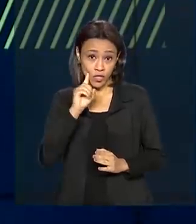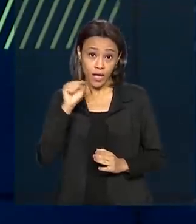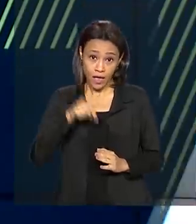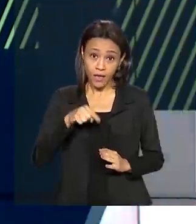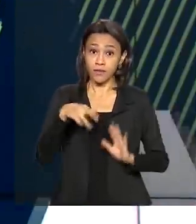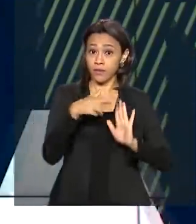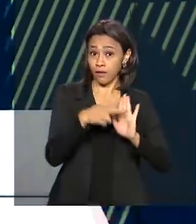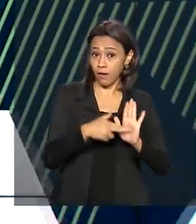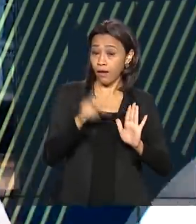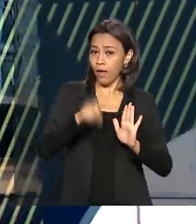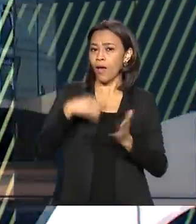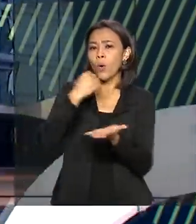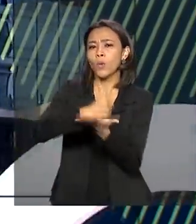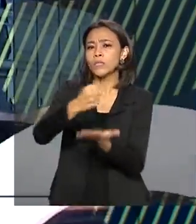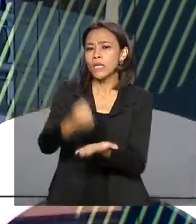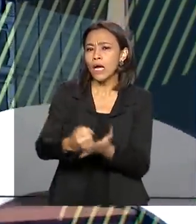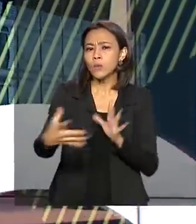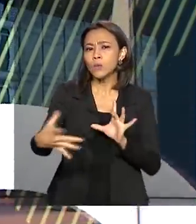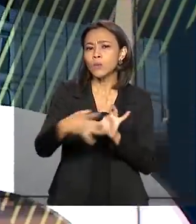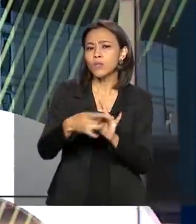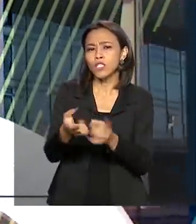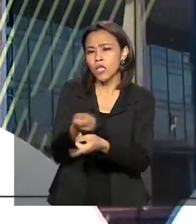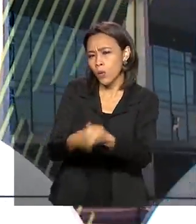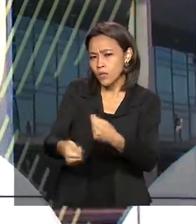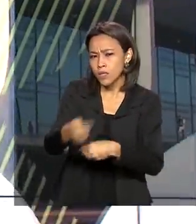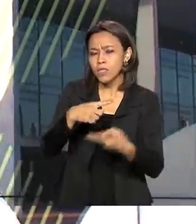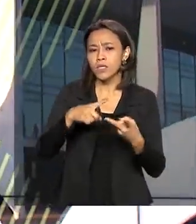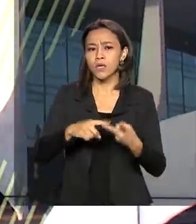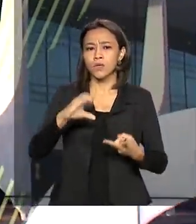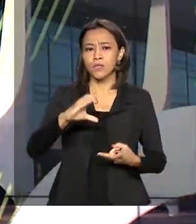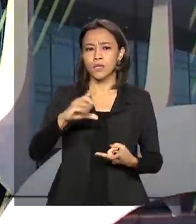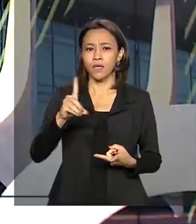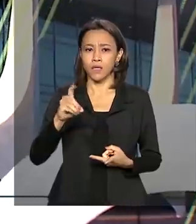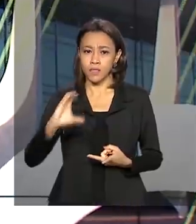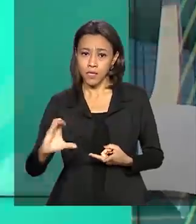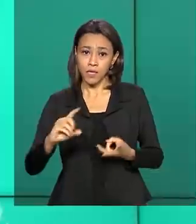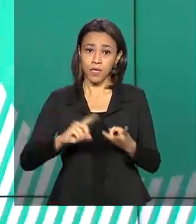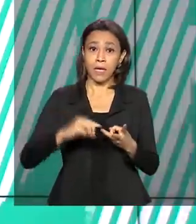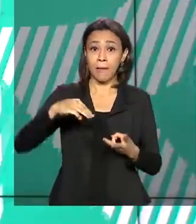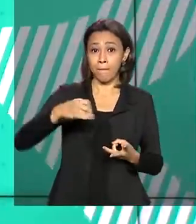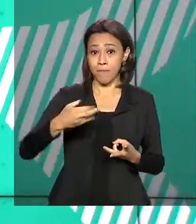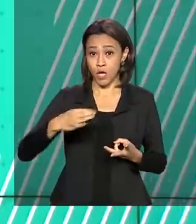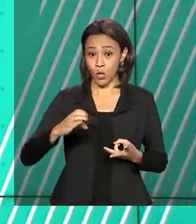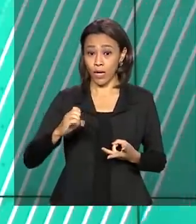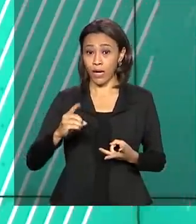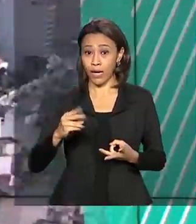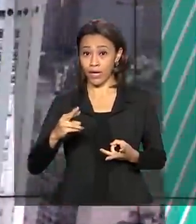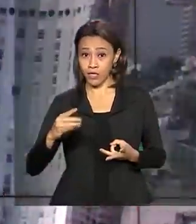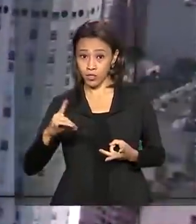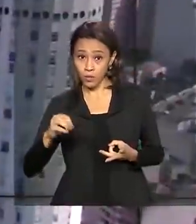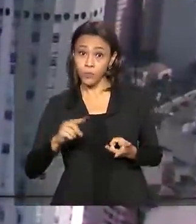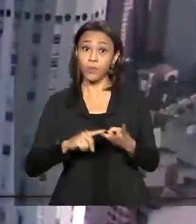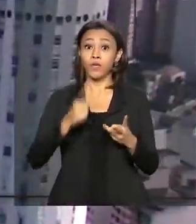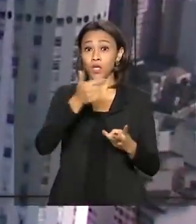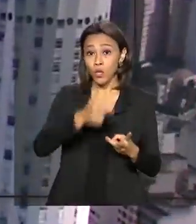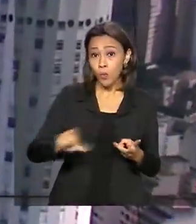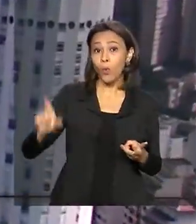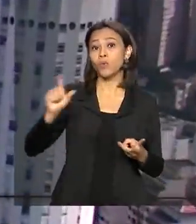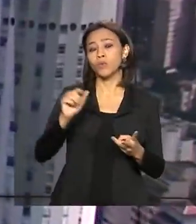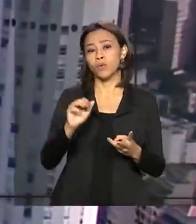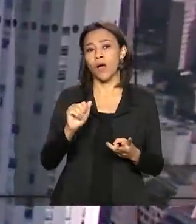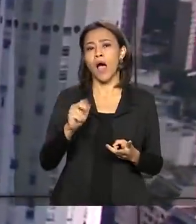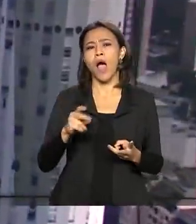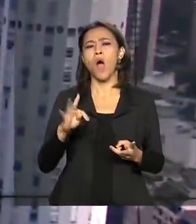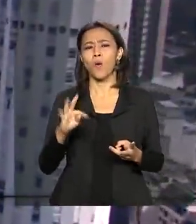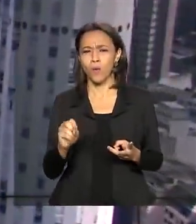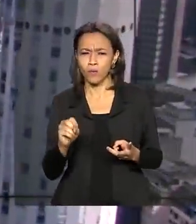vale para contratos como os de renegociação, CDC, microcrédito, Construcar e crédito alto. Podem solicitar a